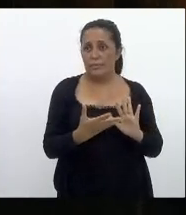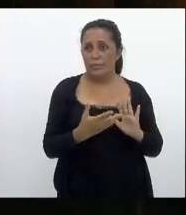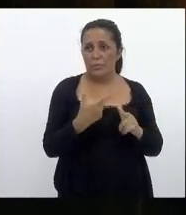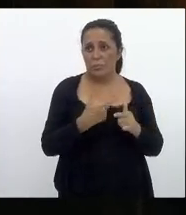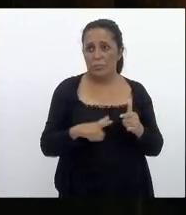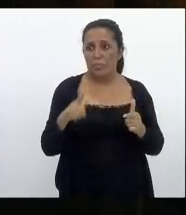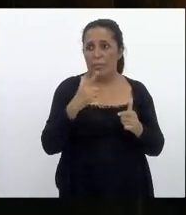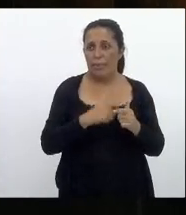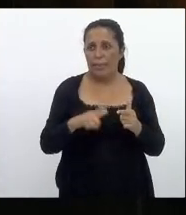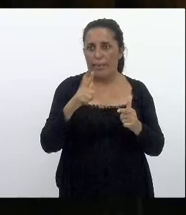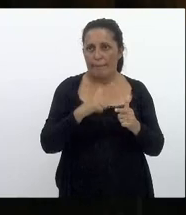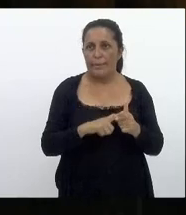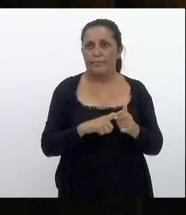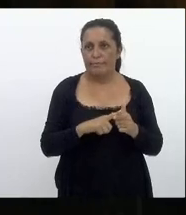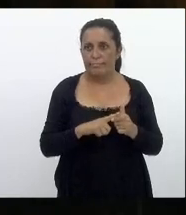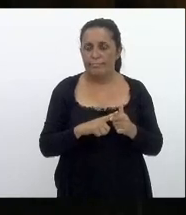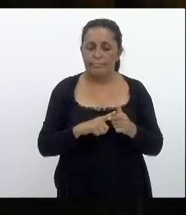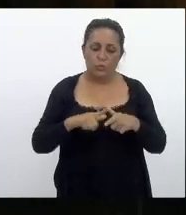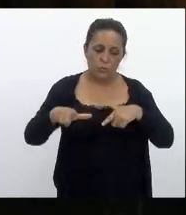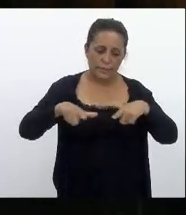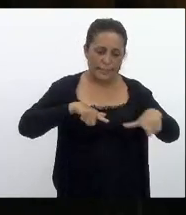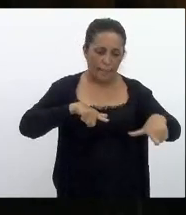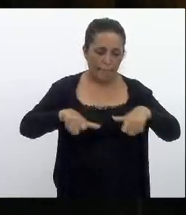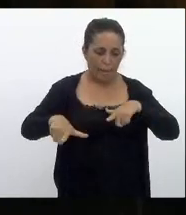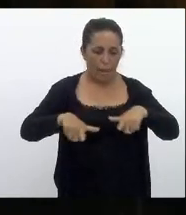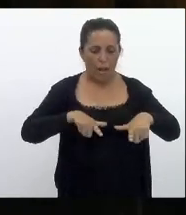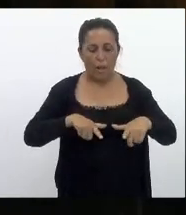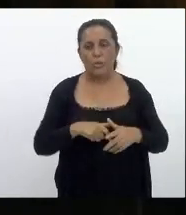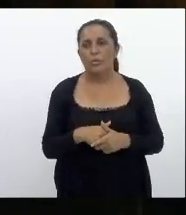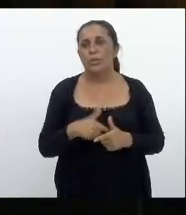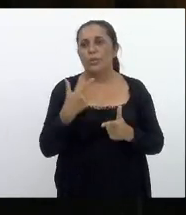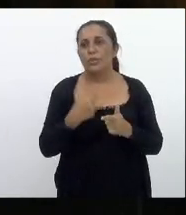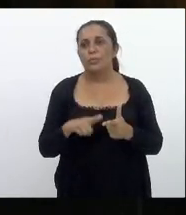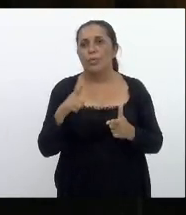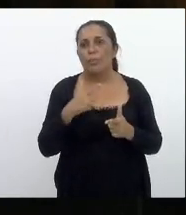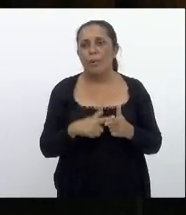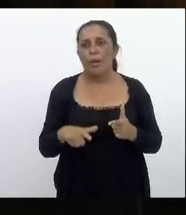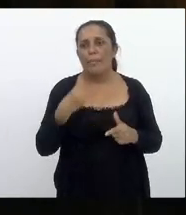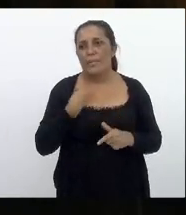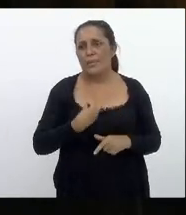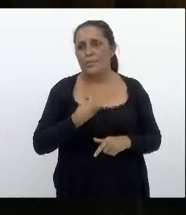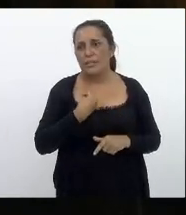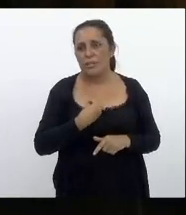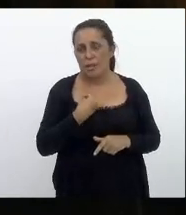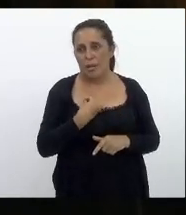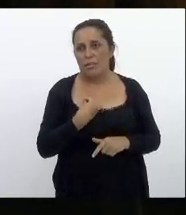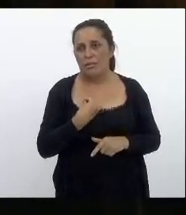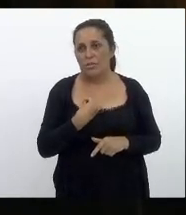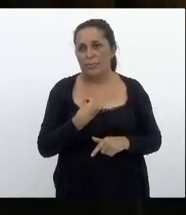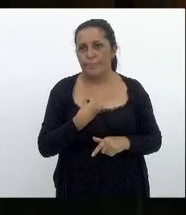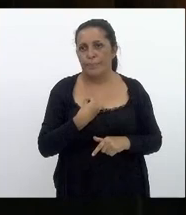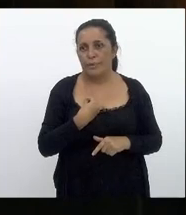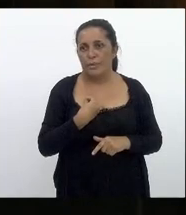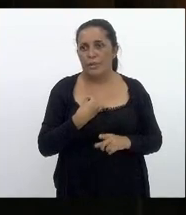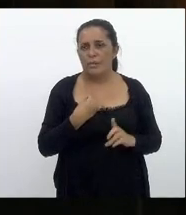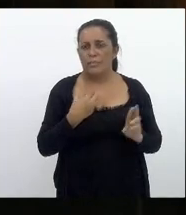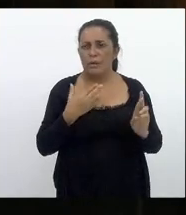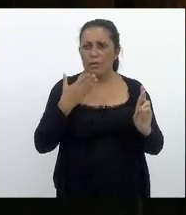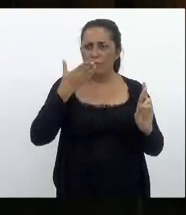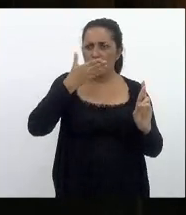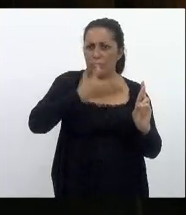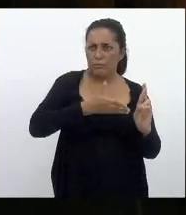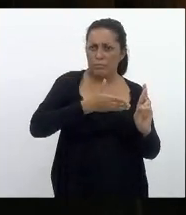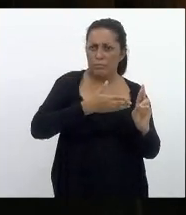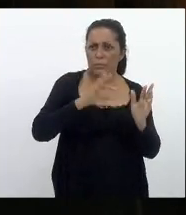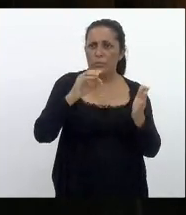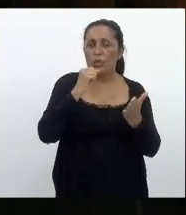problemas da empregabilidade os problemas existentes no que se refere às